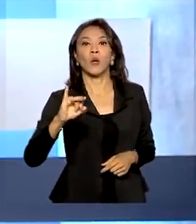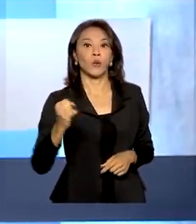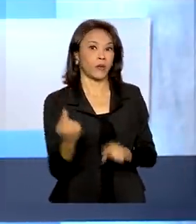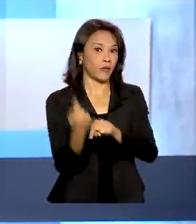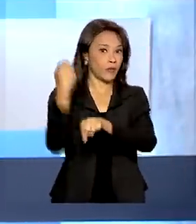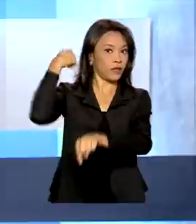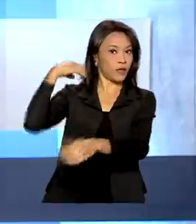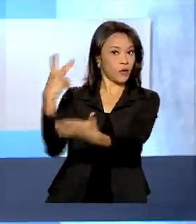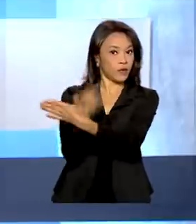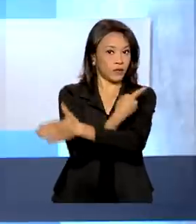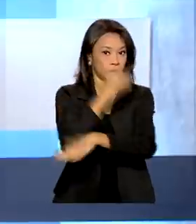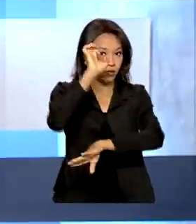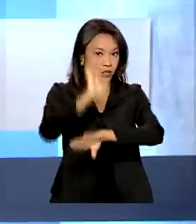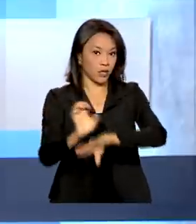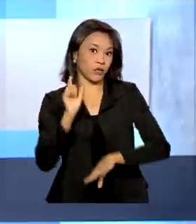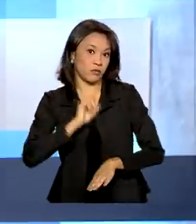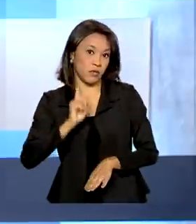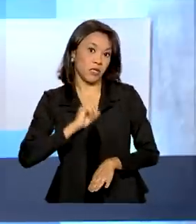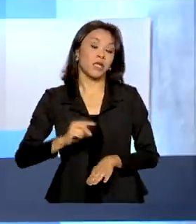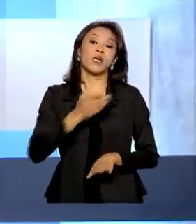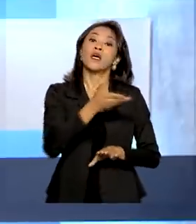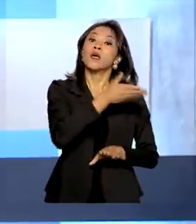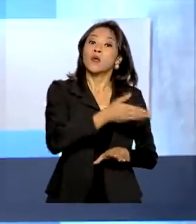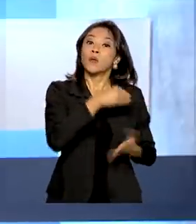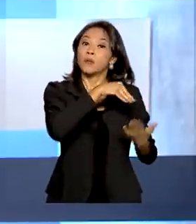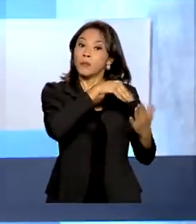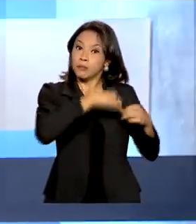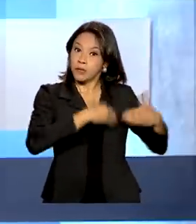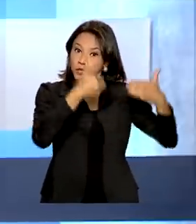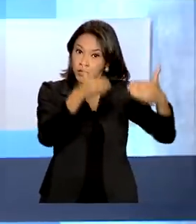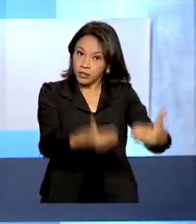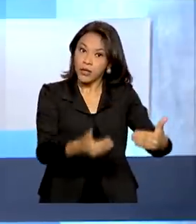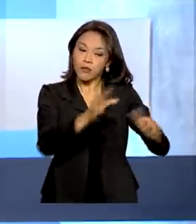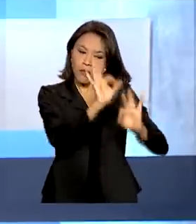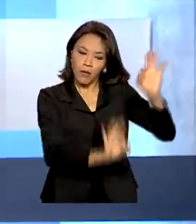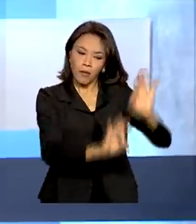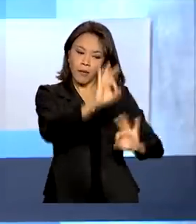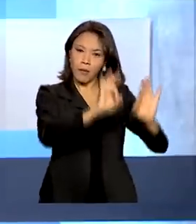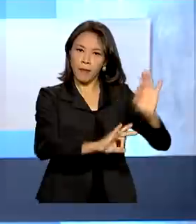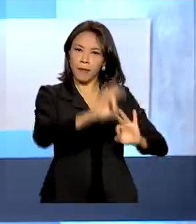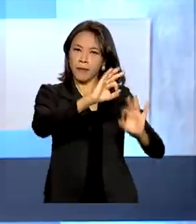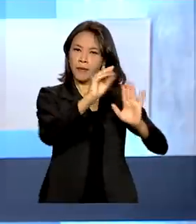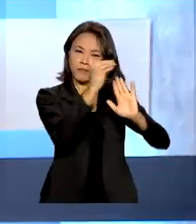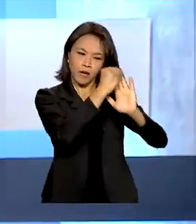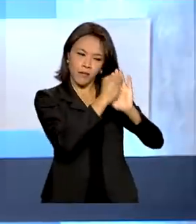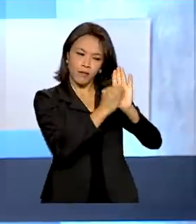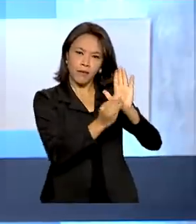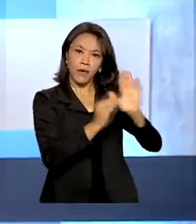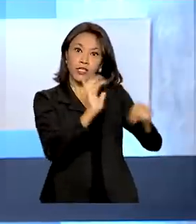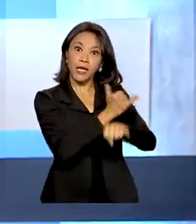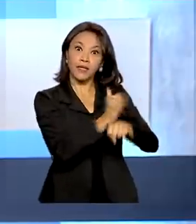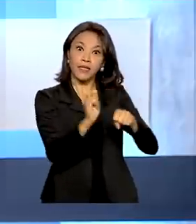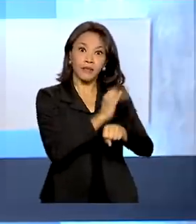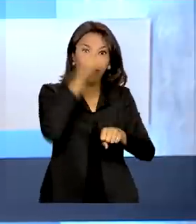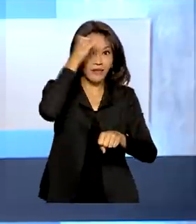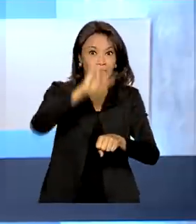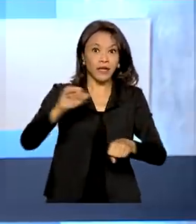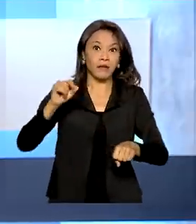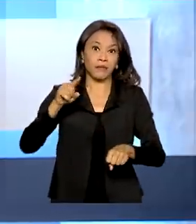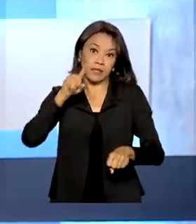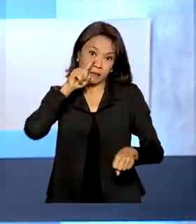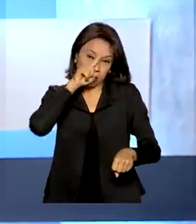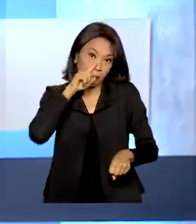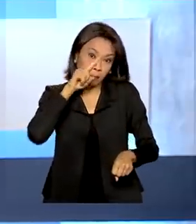Ministério do Turismo antecipa algumas medidas para reforçar a segurança em passeios náuticos. O ministro do Turismo, Gilson Machado,